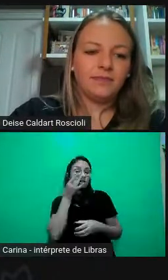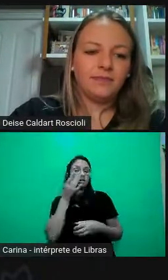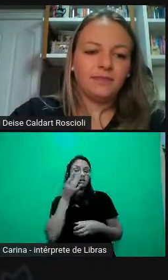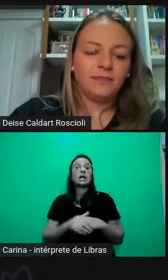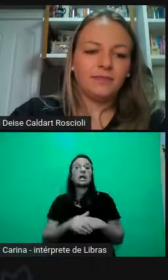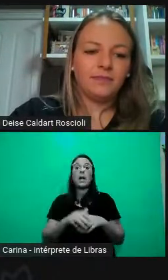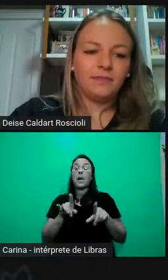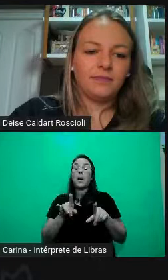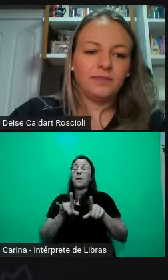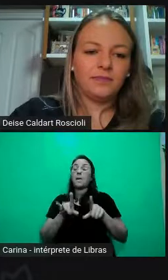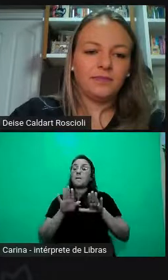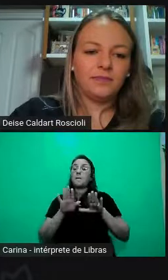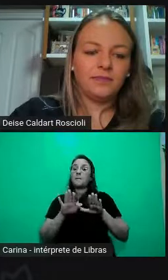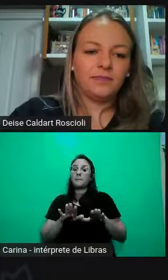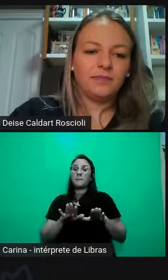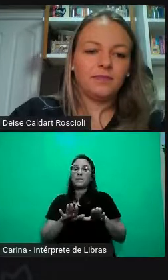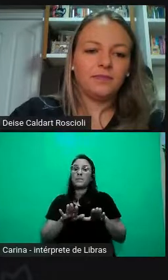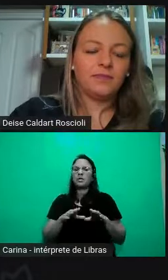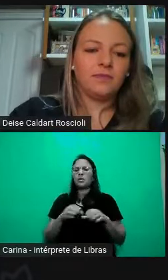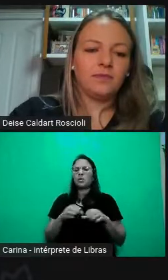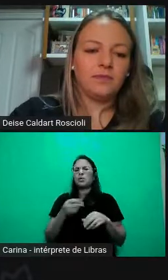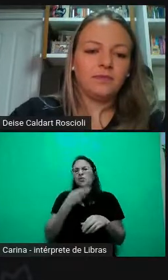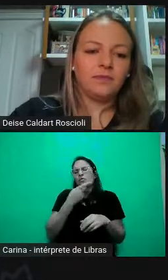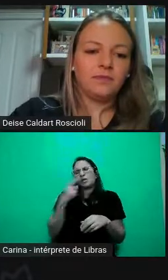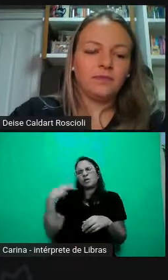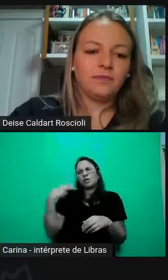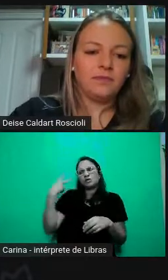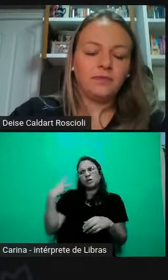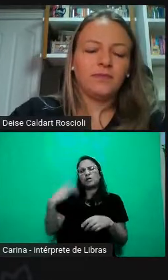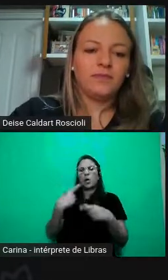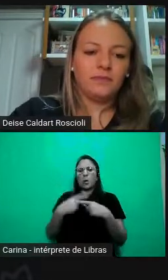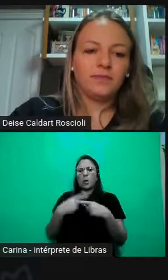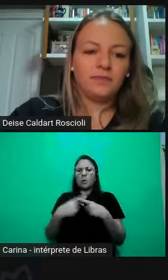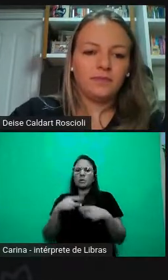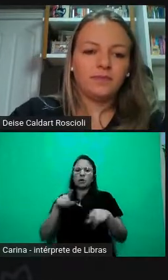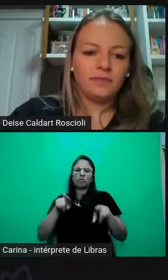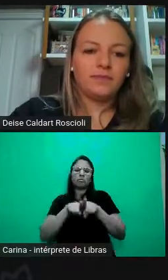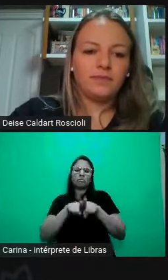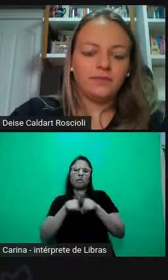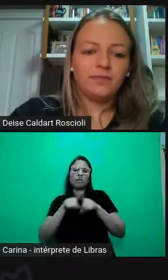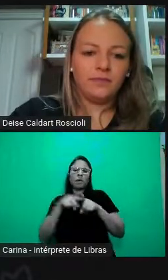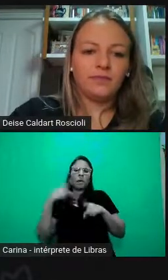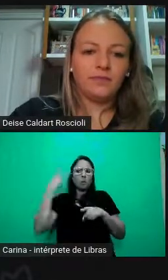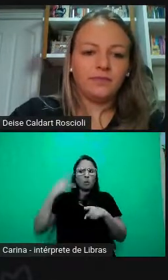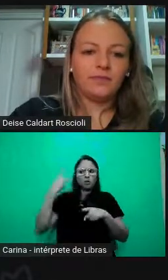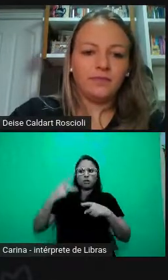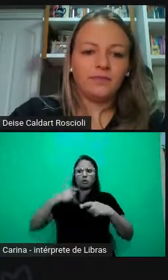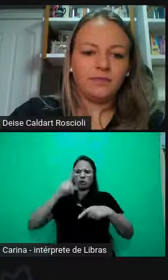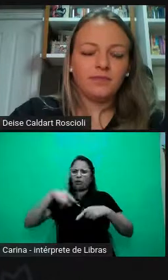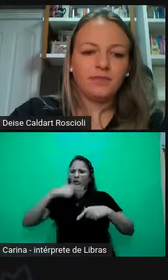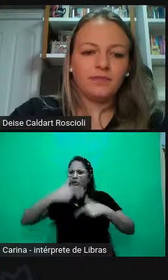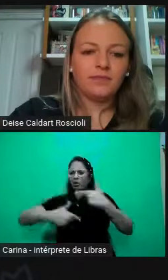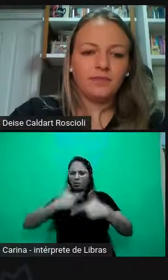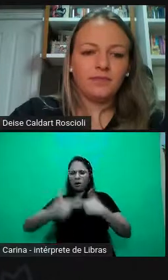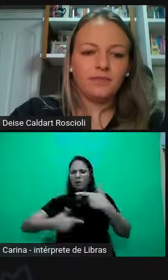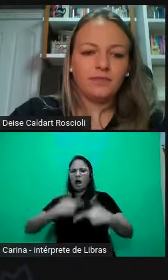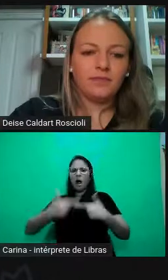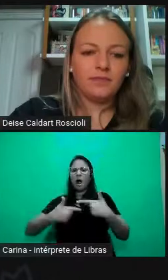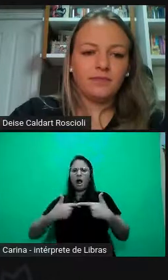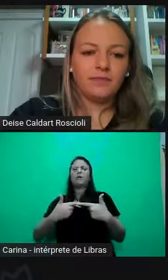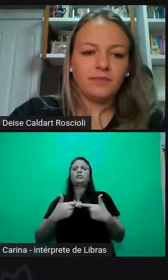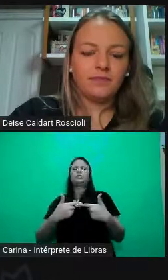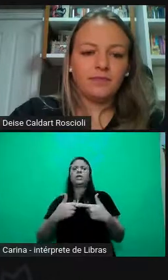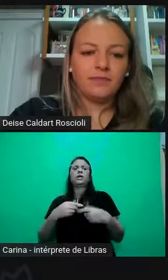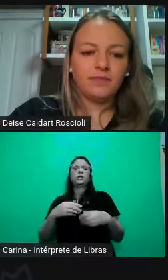eu falei Câmara de Vereadores porque é uma organização também, trabalho também, né? A política também é trabalho, as organizações públicas também são